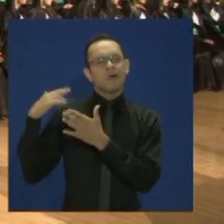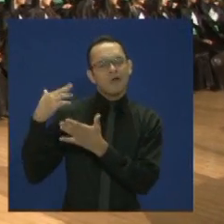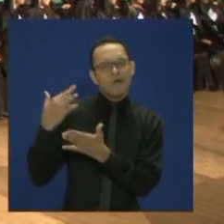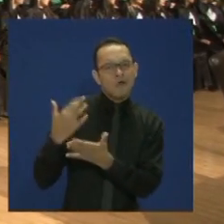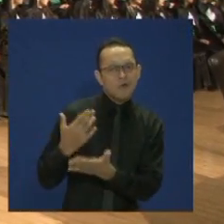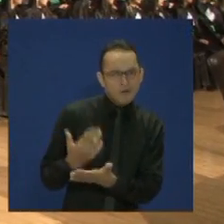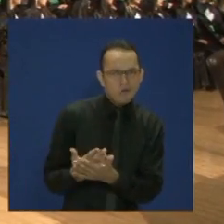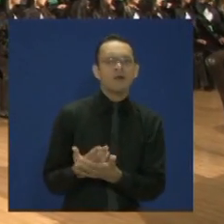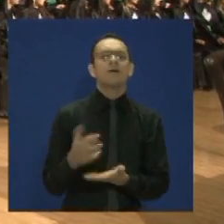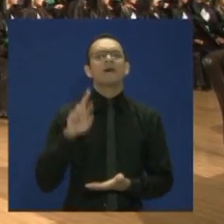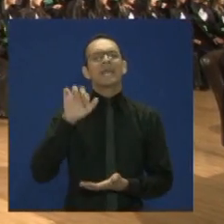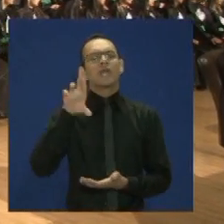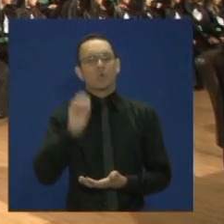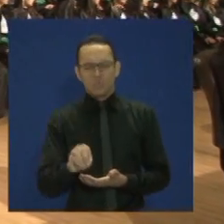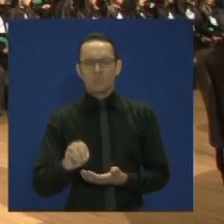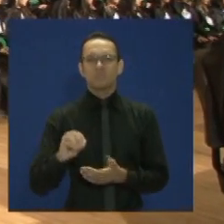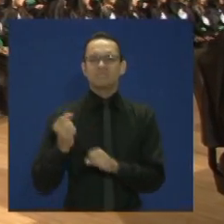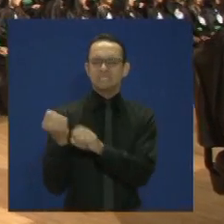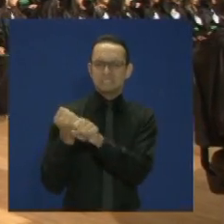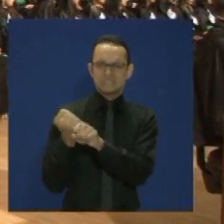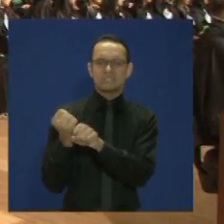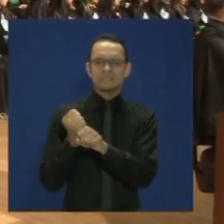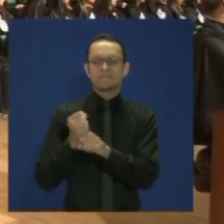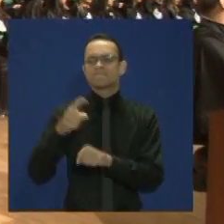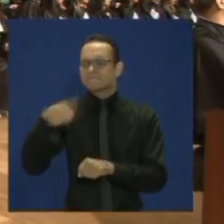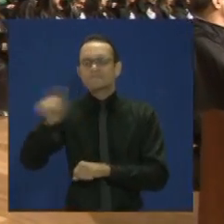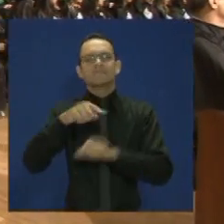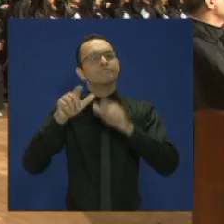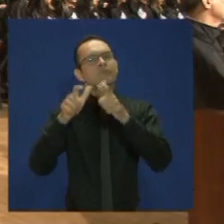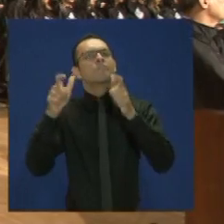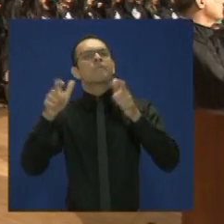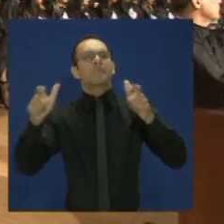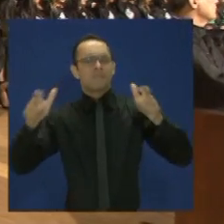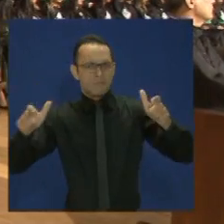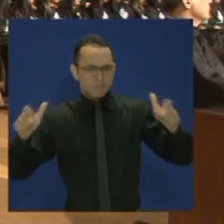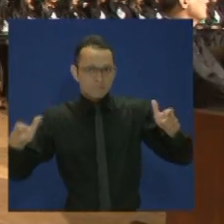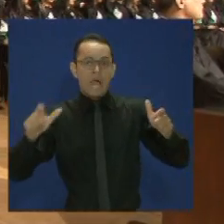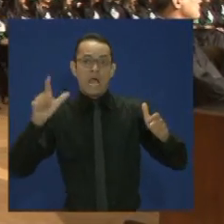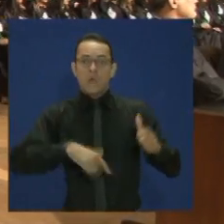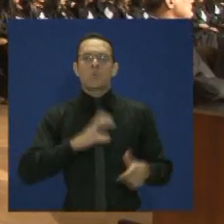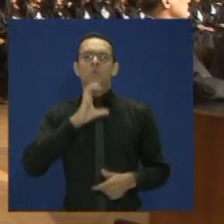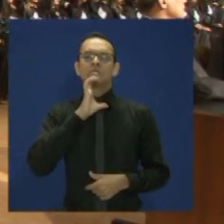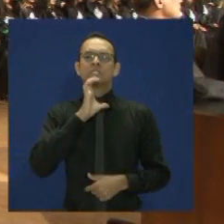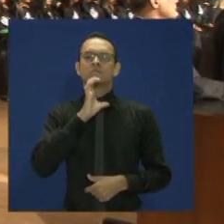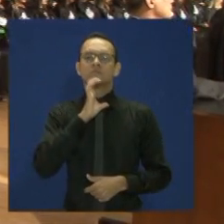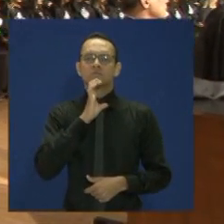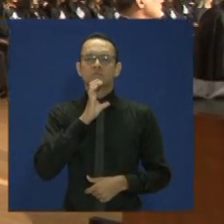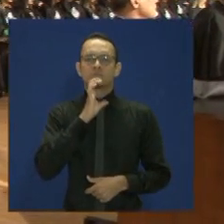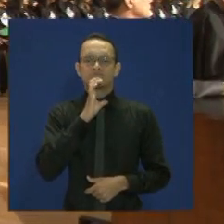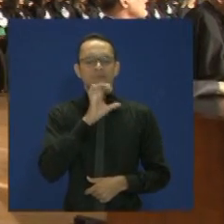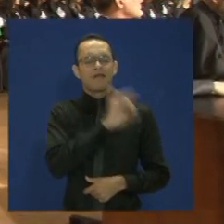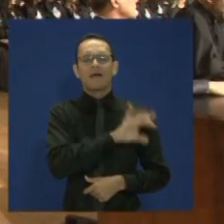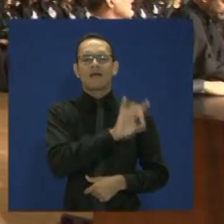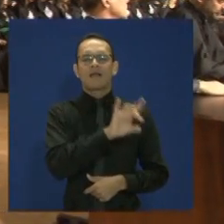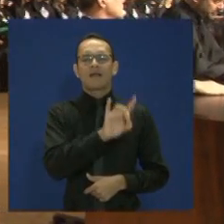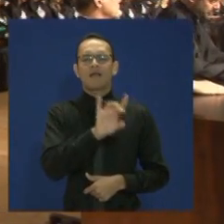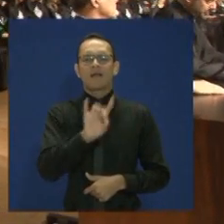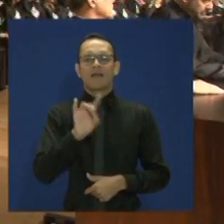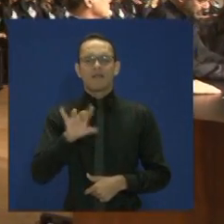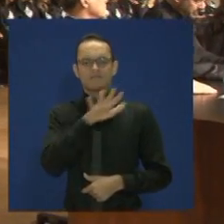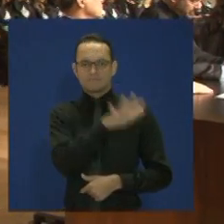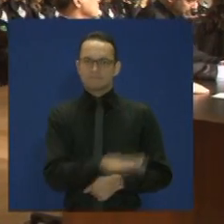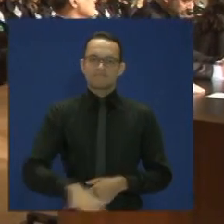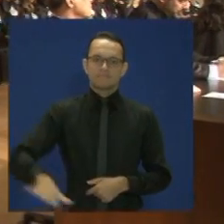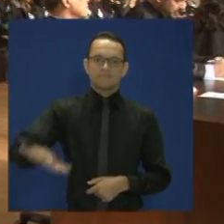universitária, vocês ampliaram de forma extraordinária os conhecimentos nas suas respectivas áreas de formação.